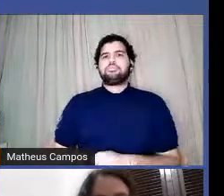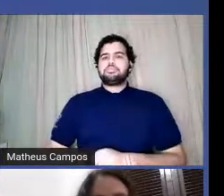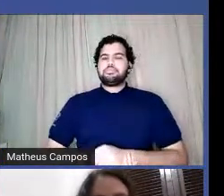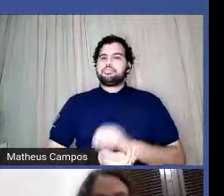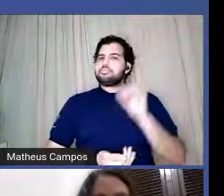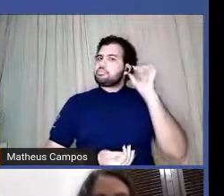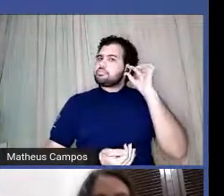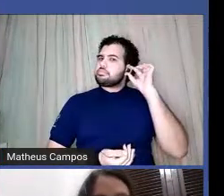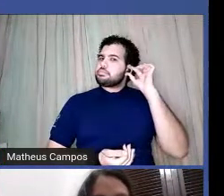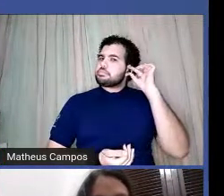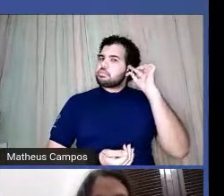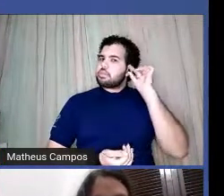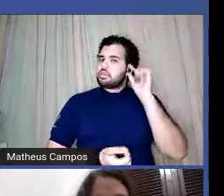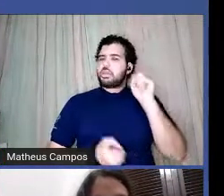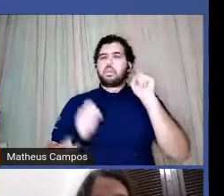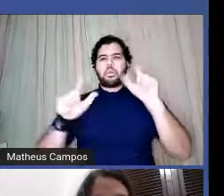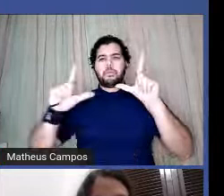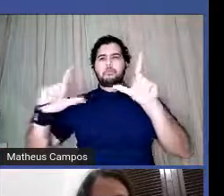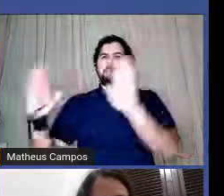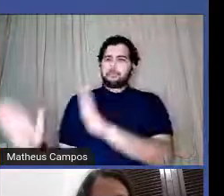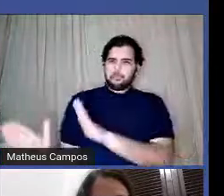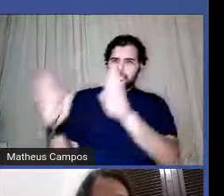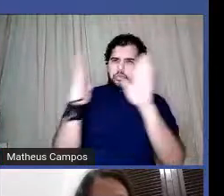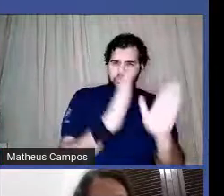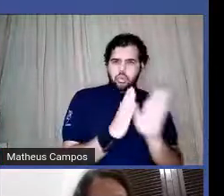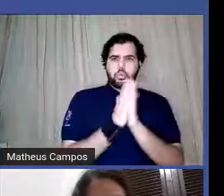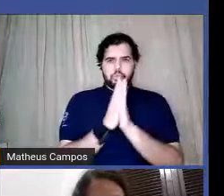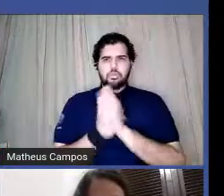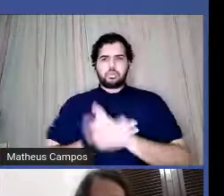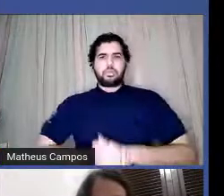Pode passar, o slide, por favor.